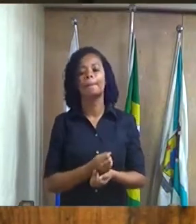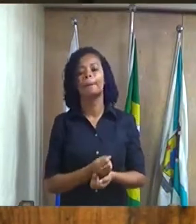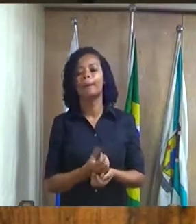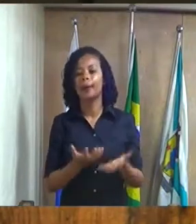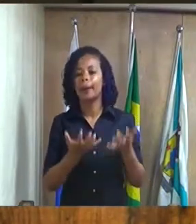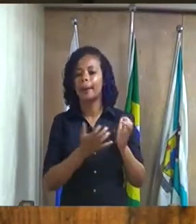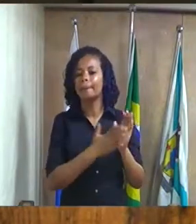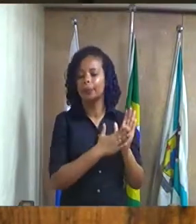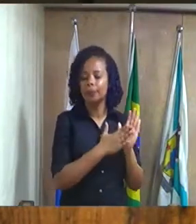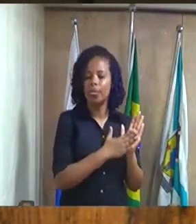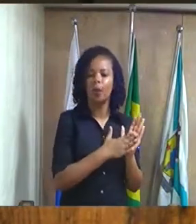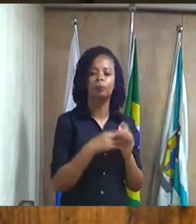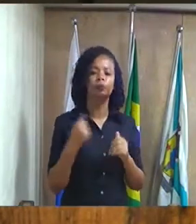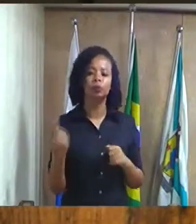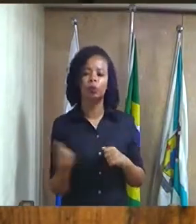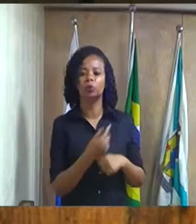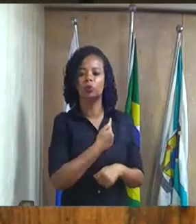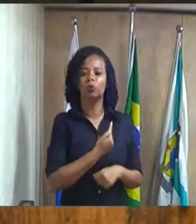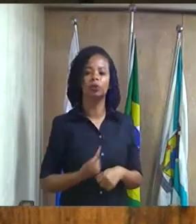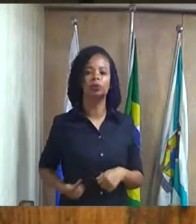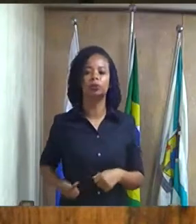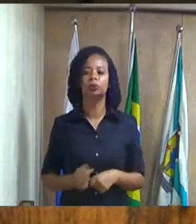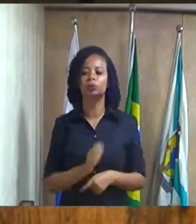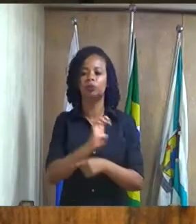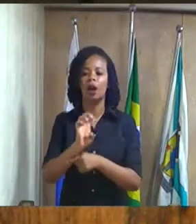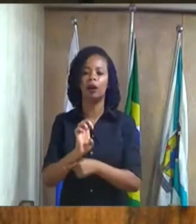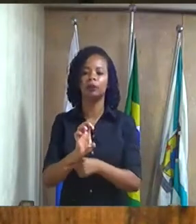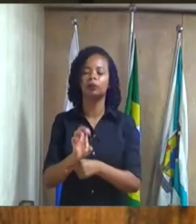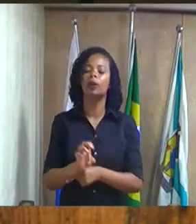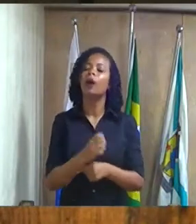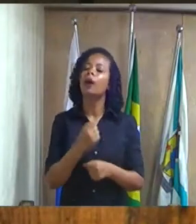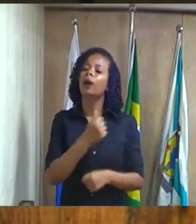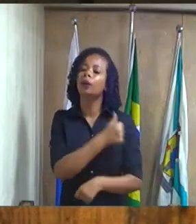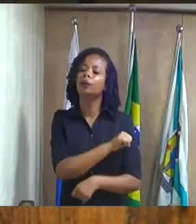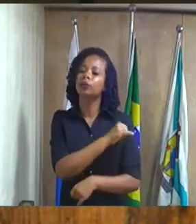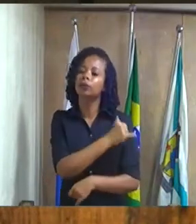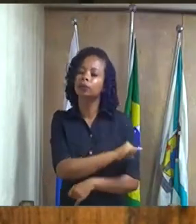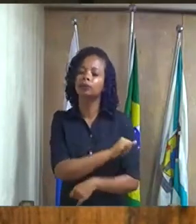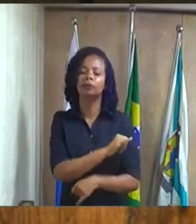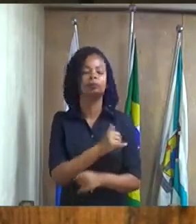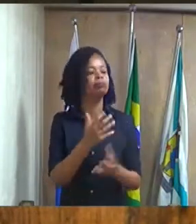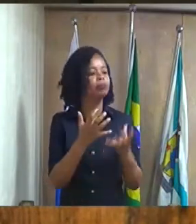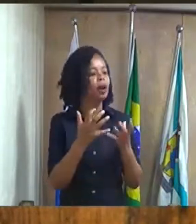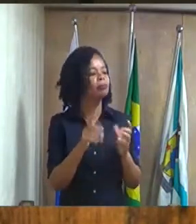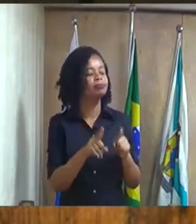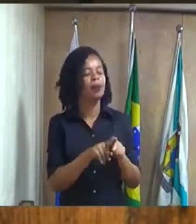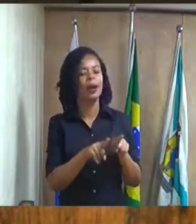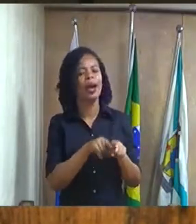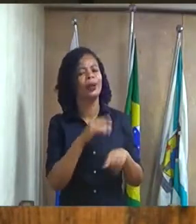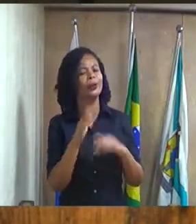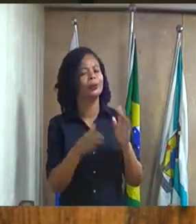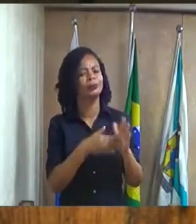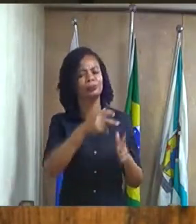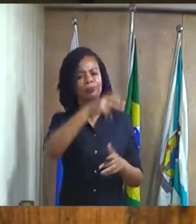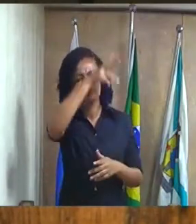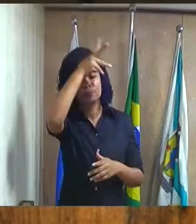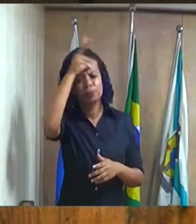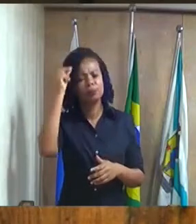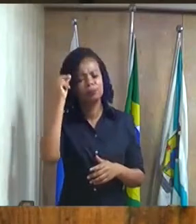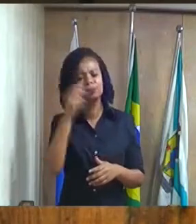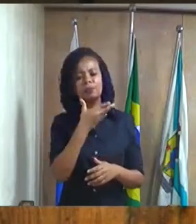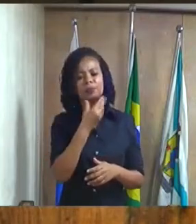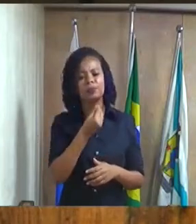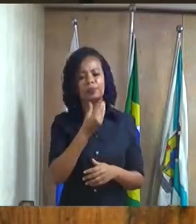o nosso governador do estado do Rio de Janeiro e parabenizar também todos os prefeitos principalmente o nosso